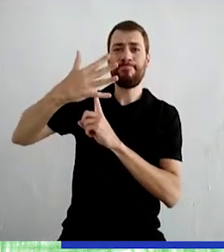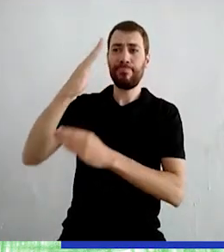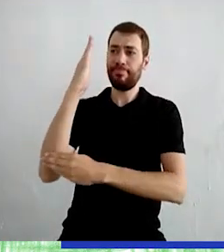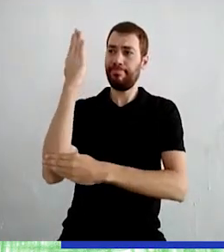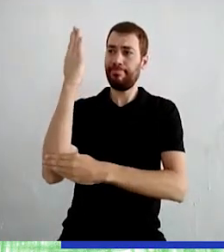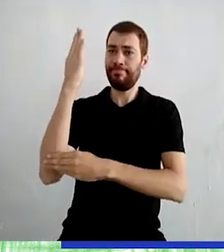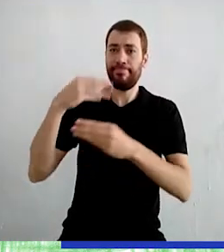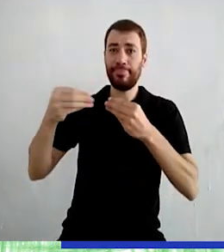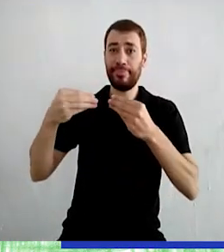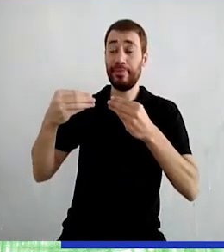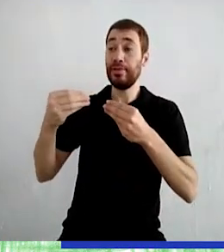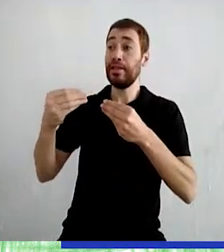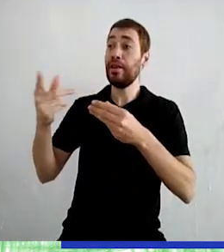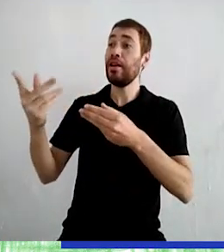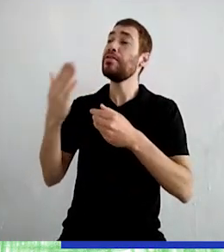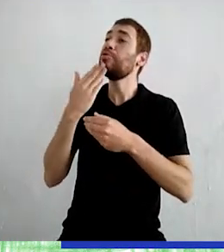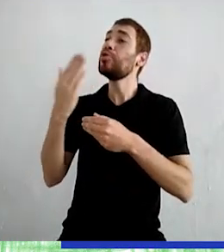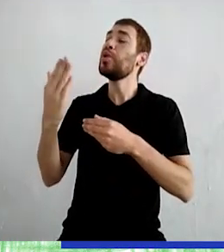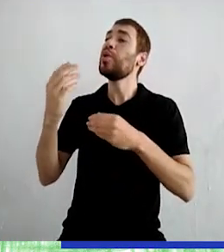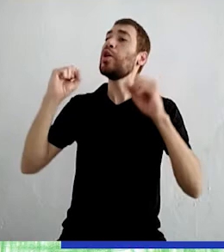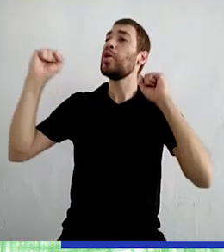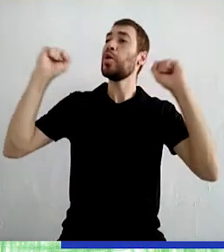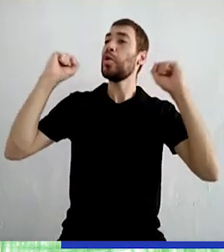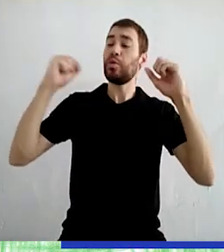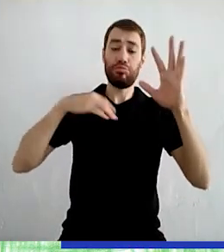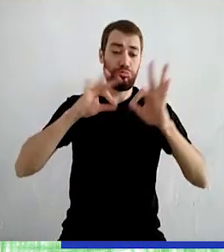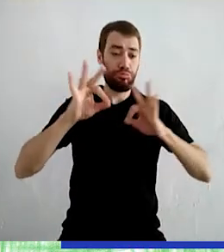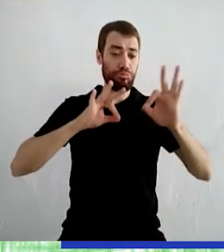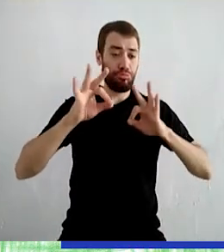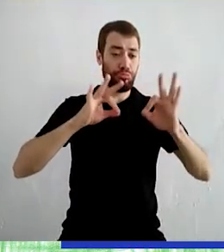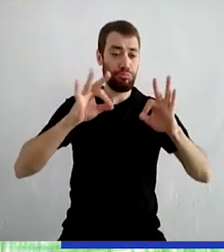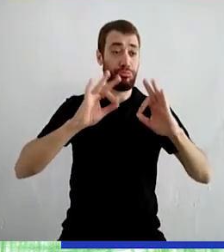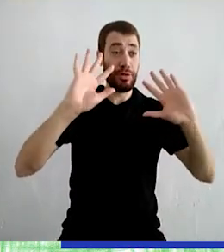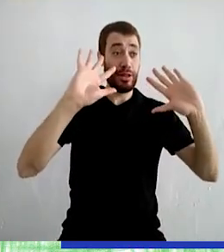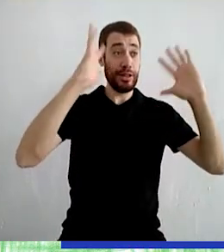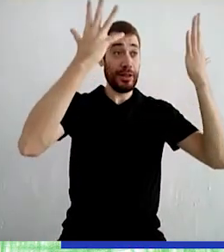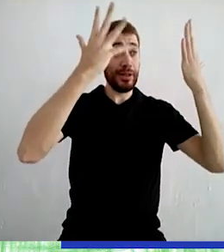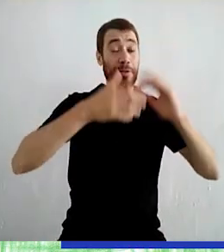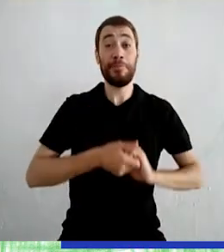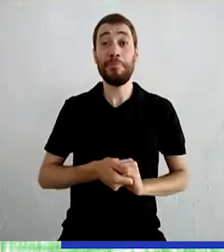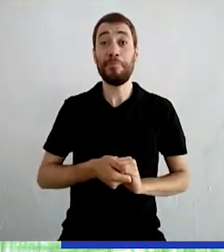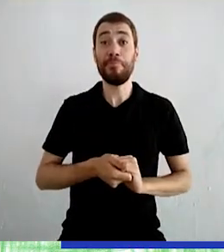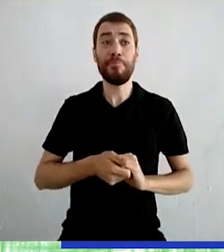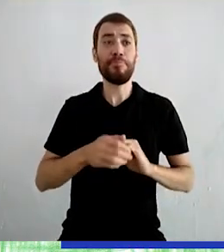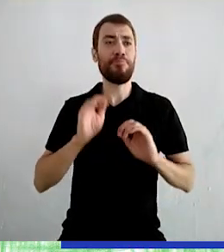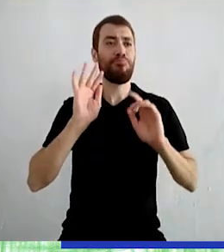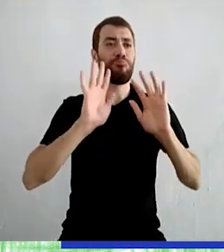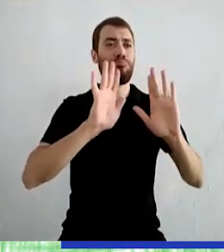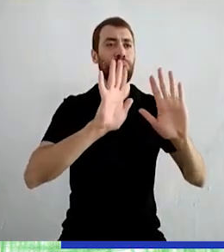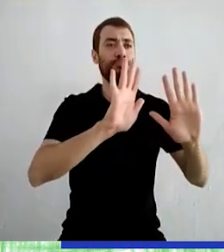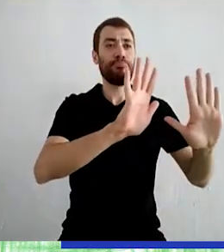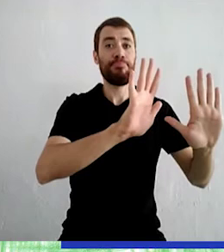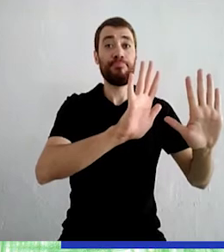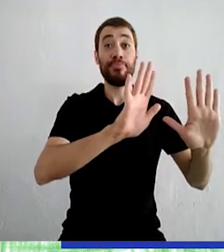Uma toalha Enquanto se preparava Para o baile Quando todos partiram Para a festa Bicho de